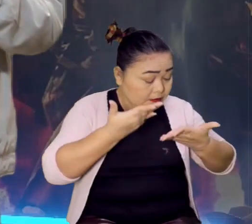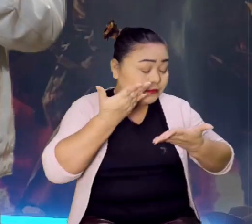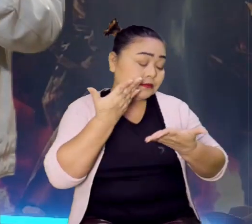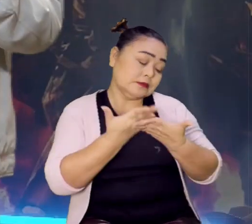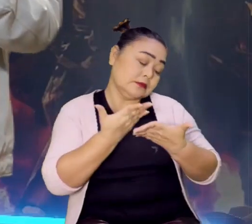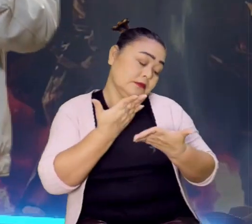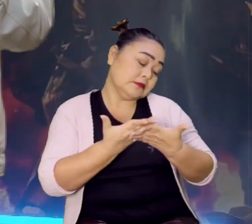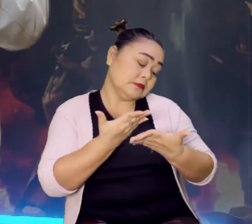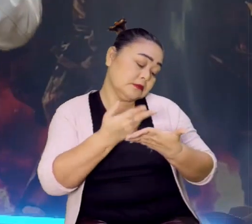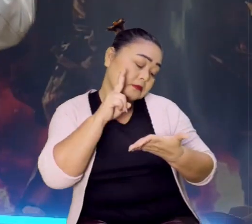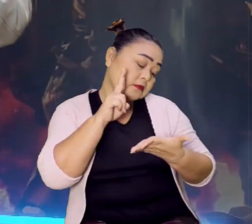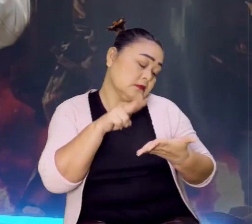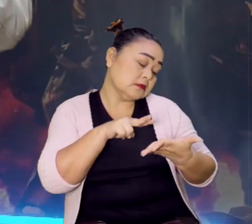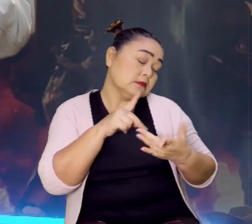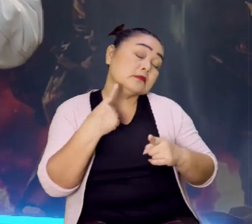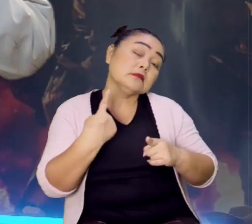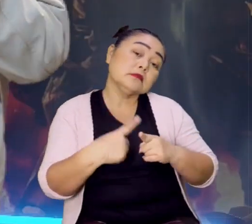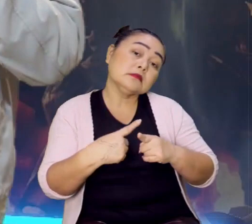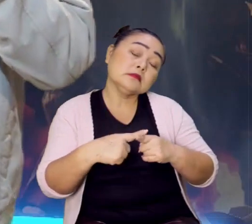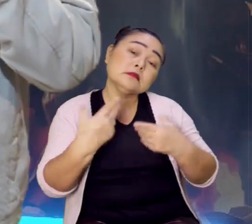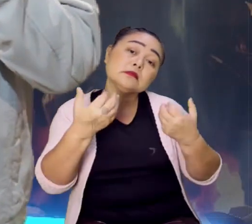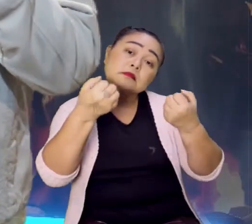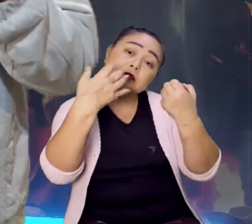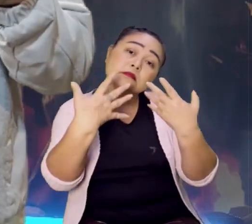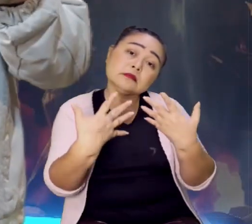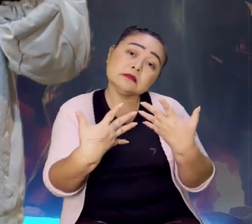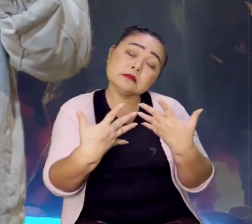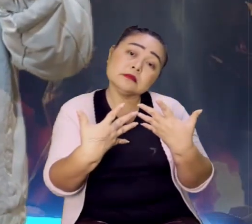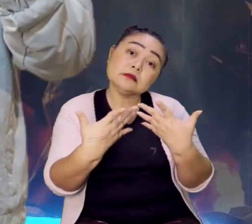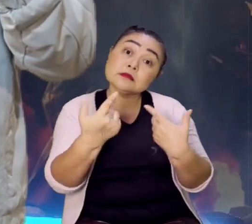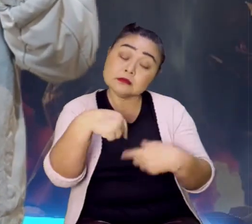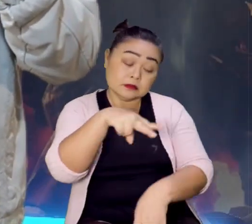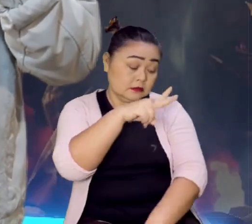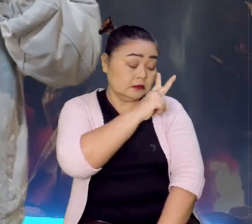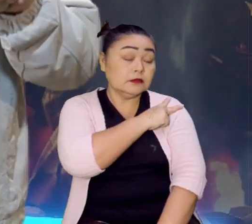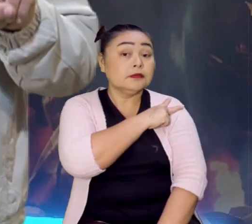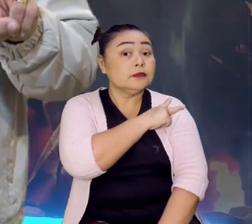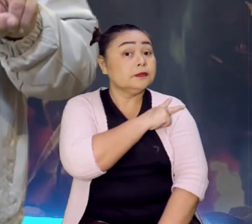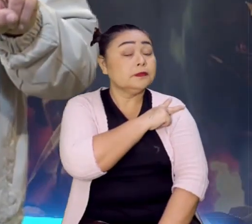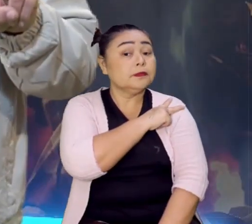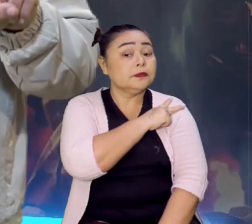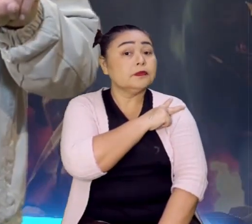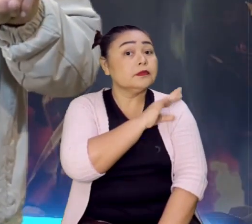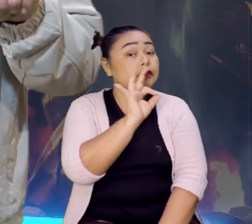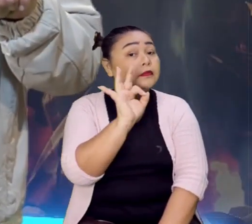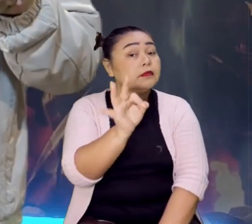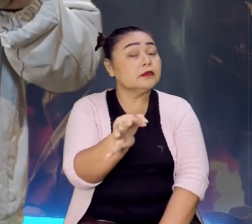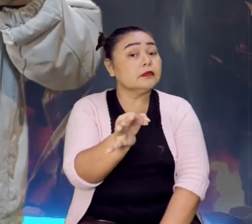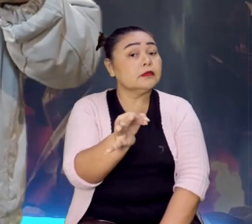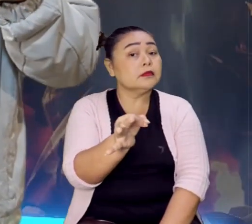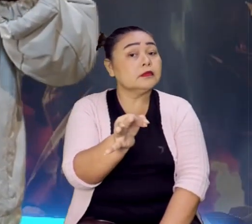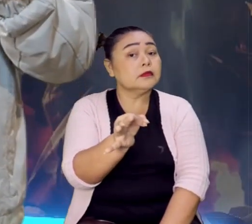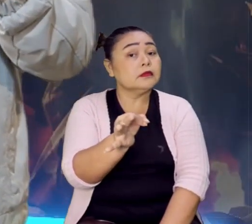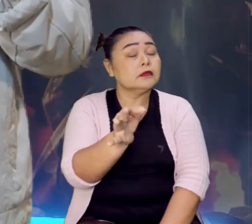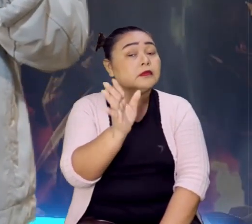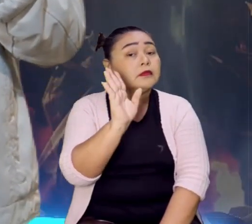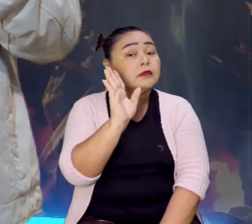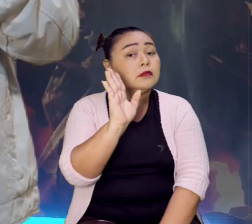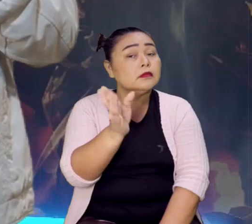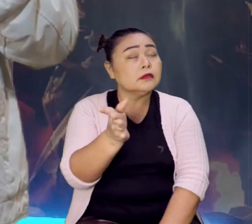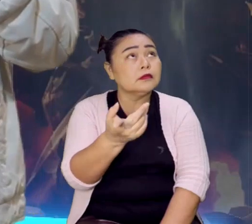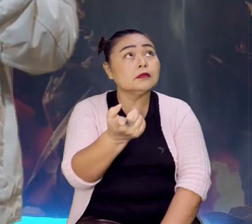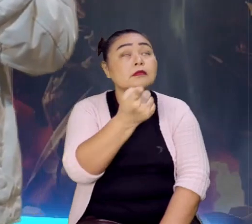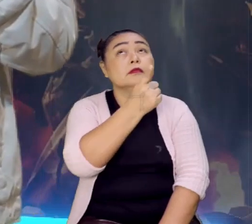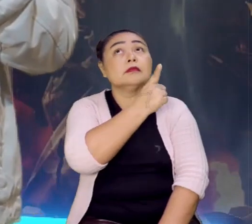Por que eu falo isso? Vocês estão no segundo ano. Certo? Vocês já vieram do